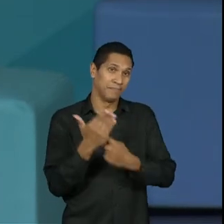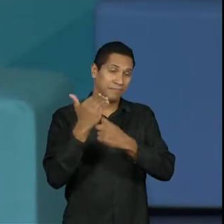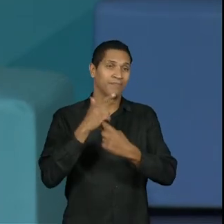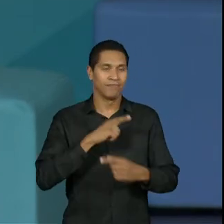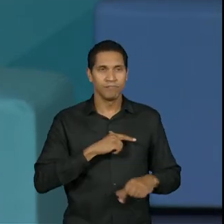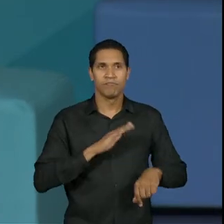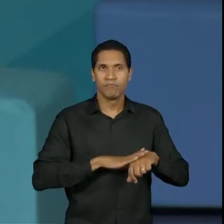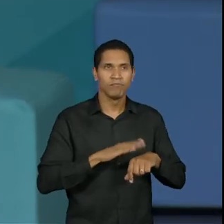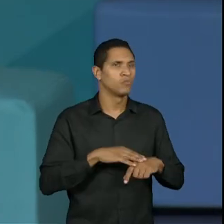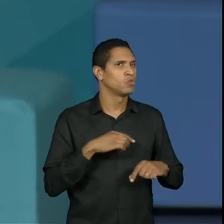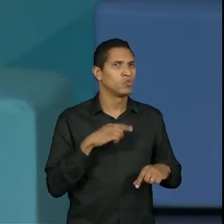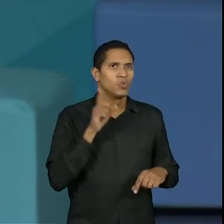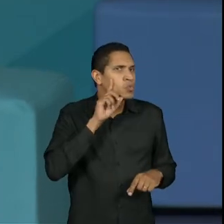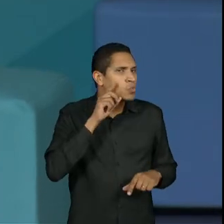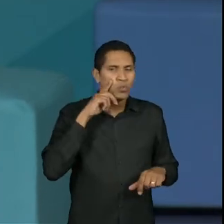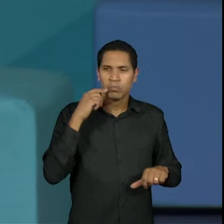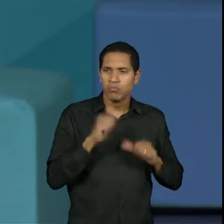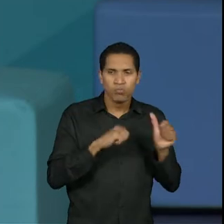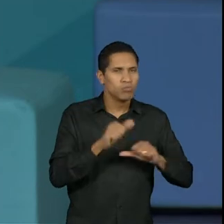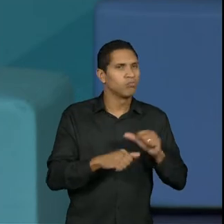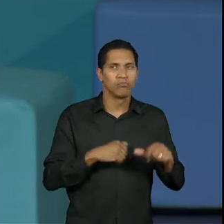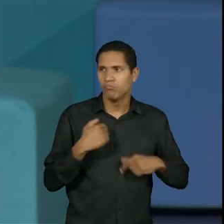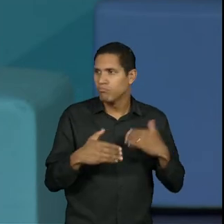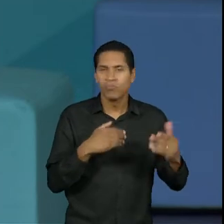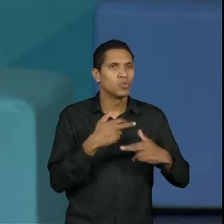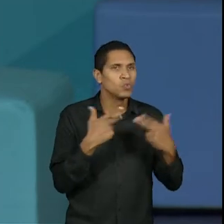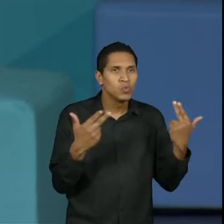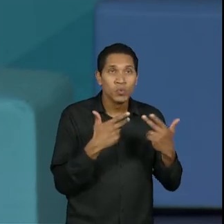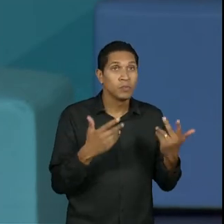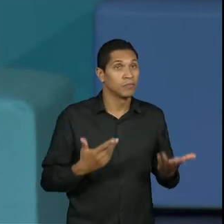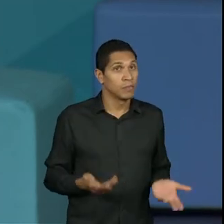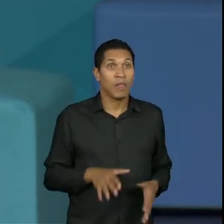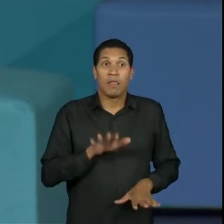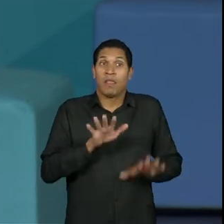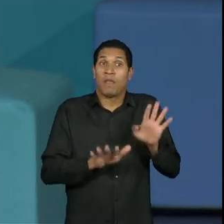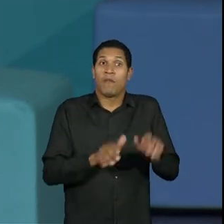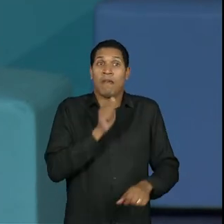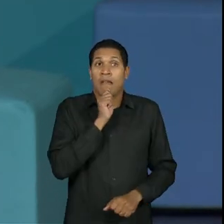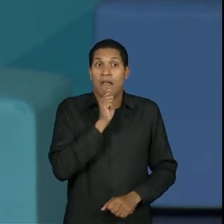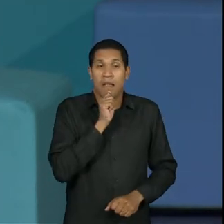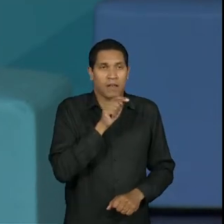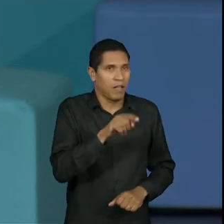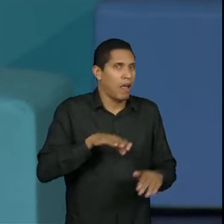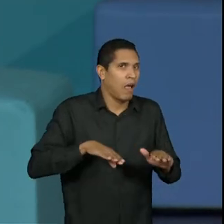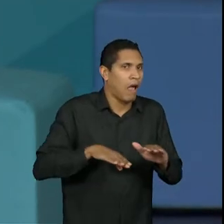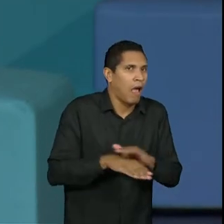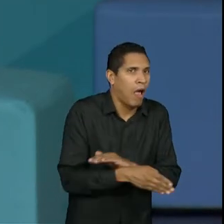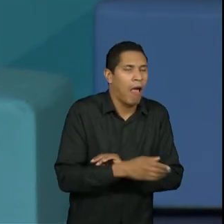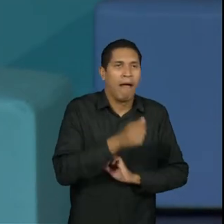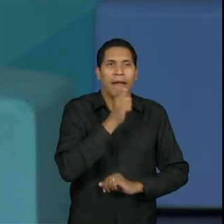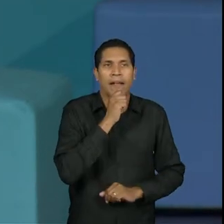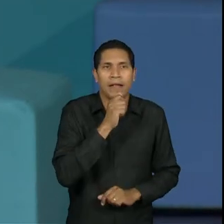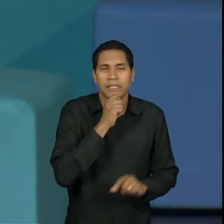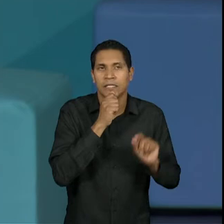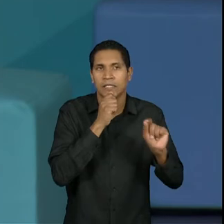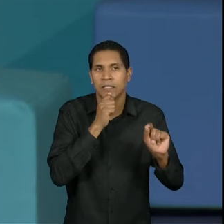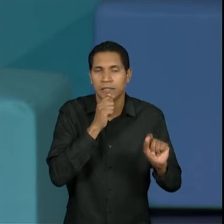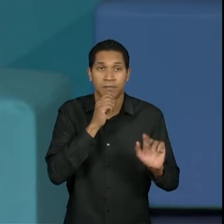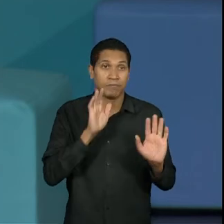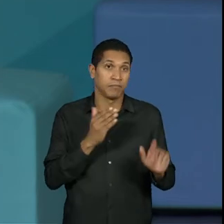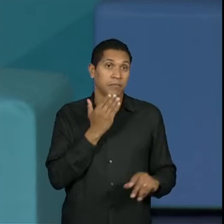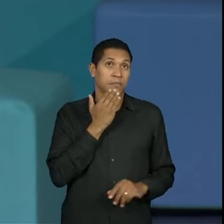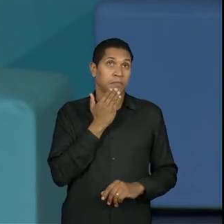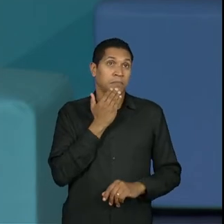dinâmica muito peculiar e sempre você está. Talvez você não tenha o costume, né, de pedir